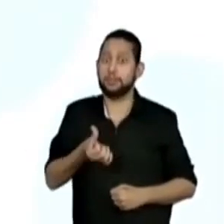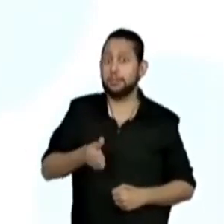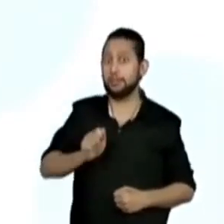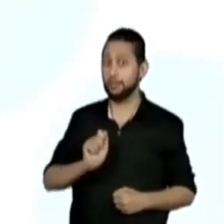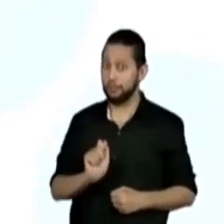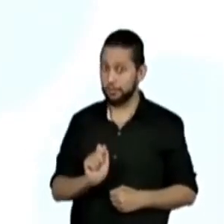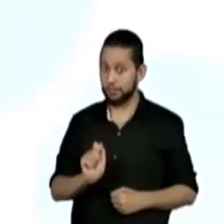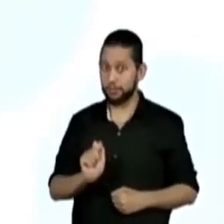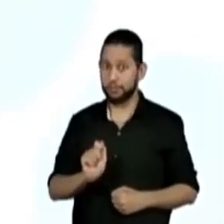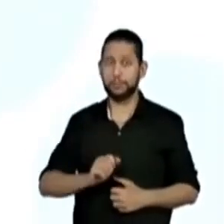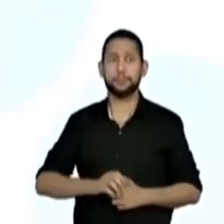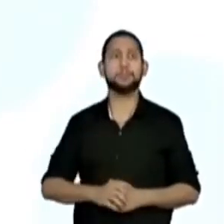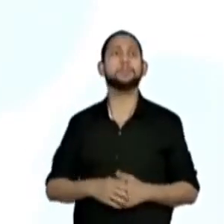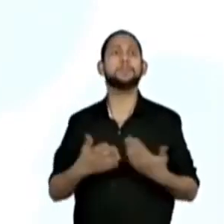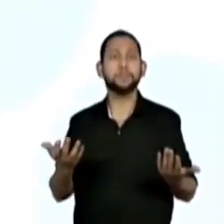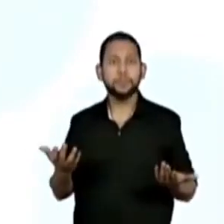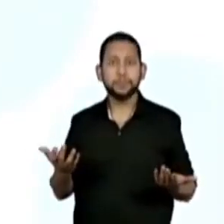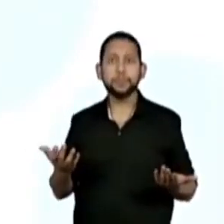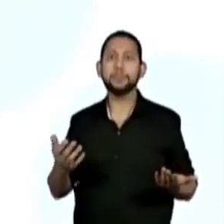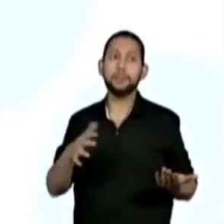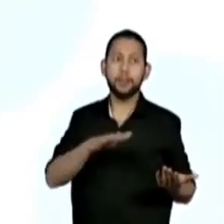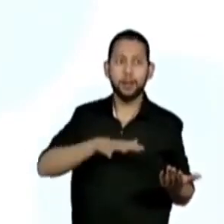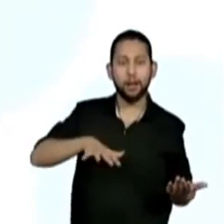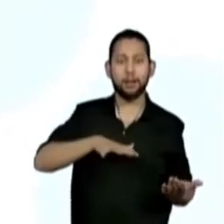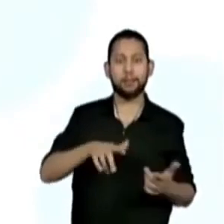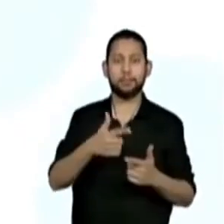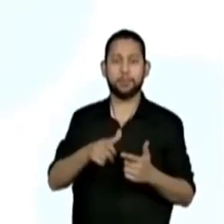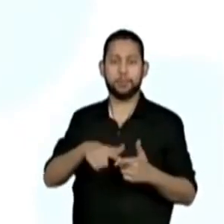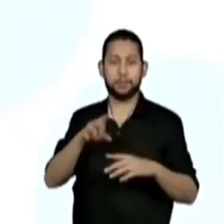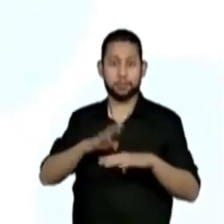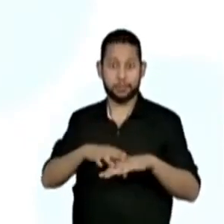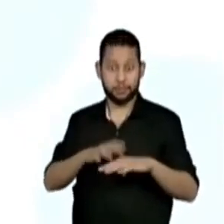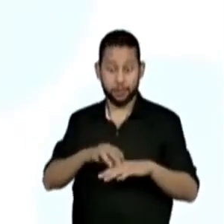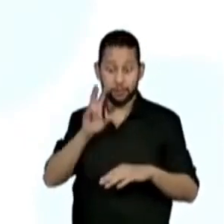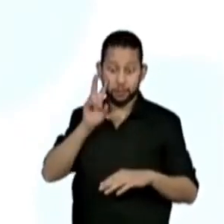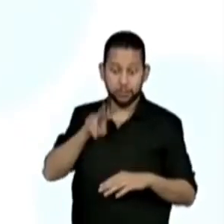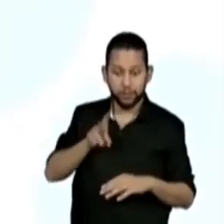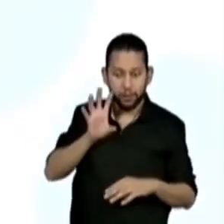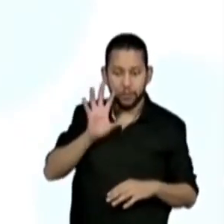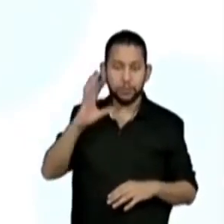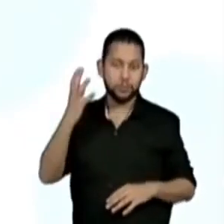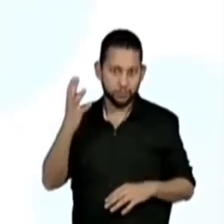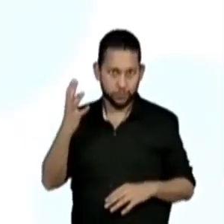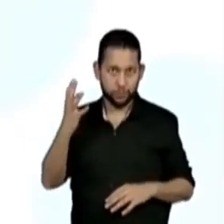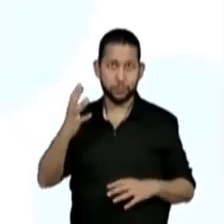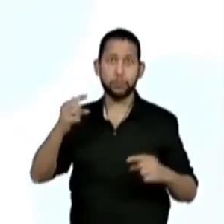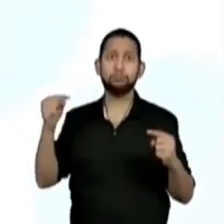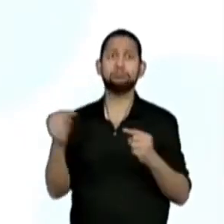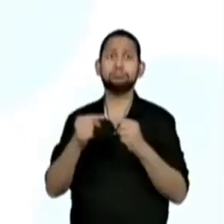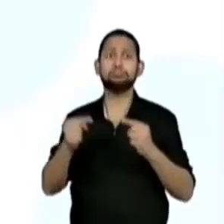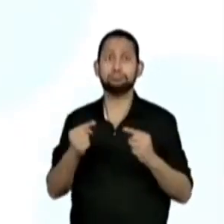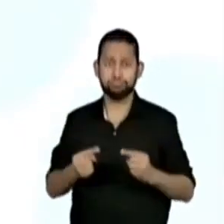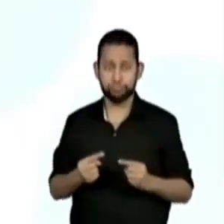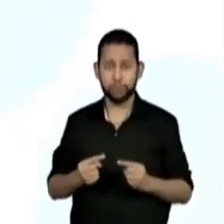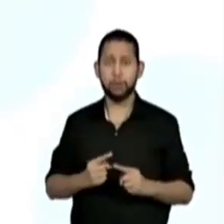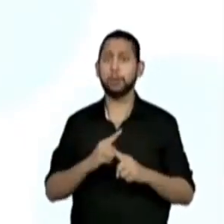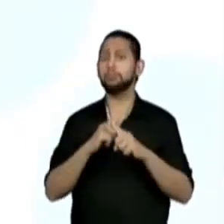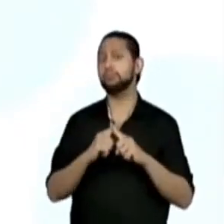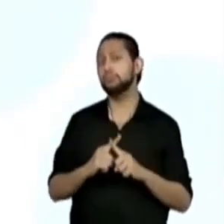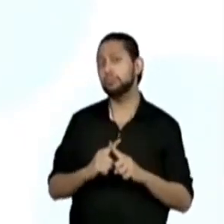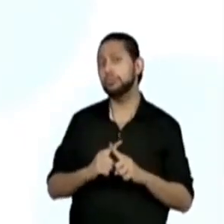EF04MA06A. Resolver e elaborar situações, problemas, envolvendo diferentes